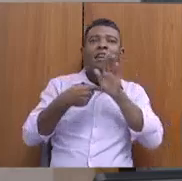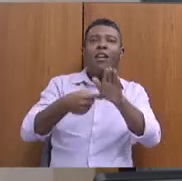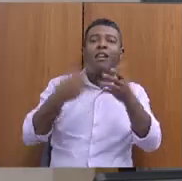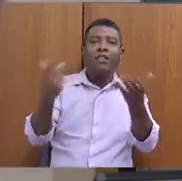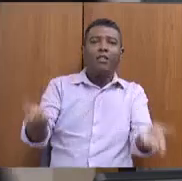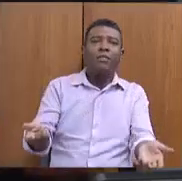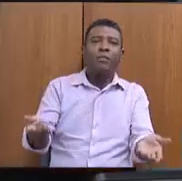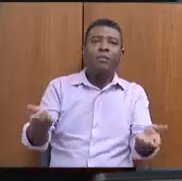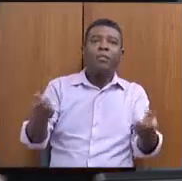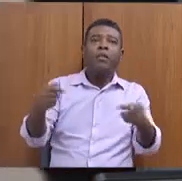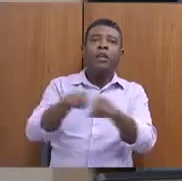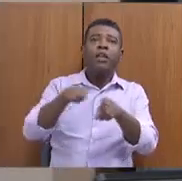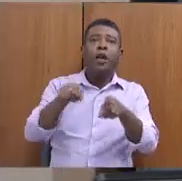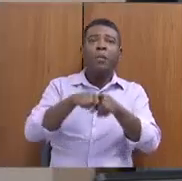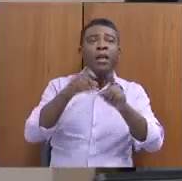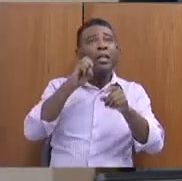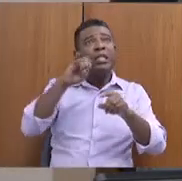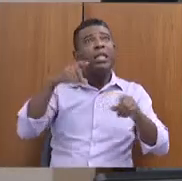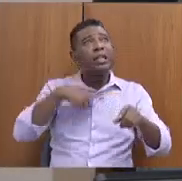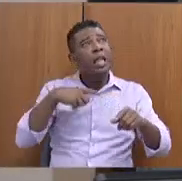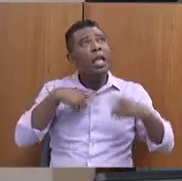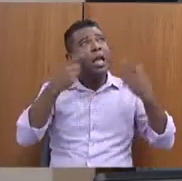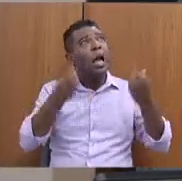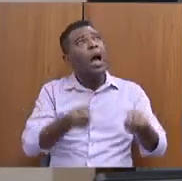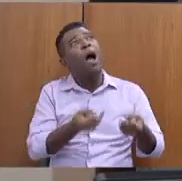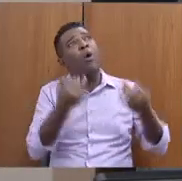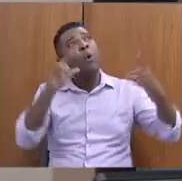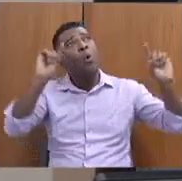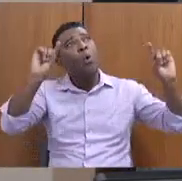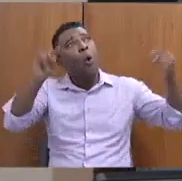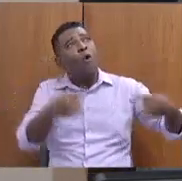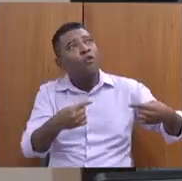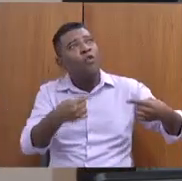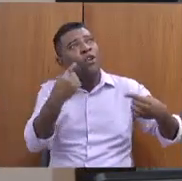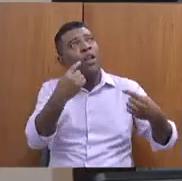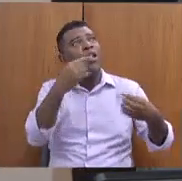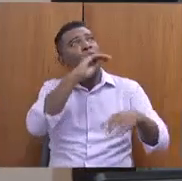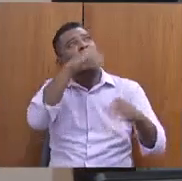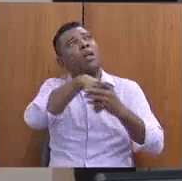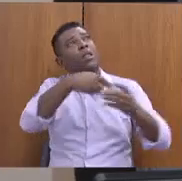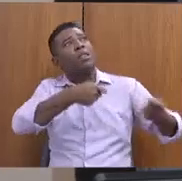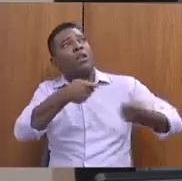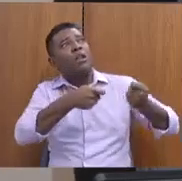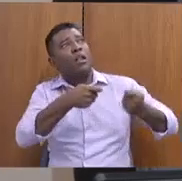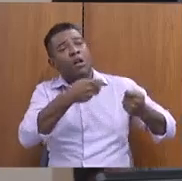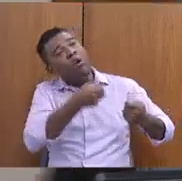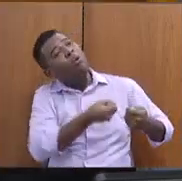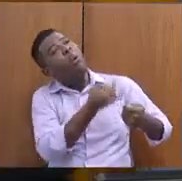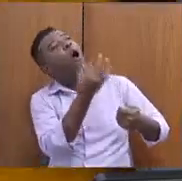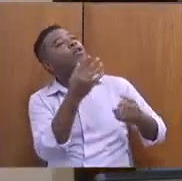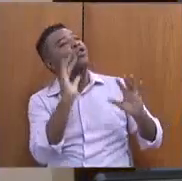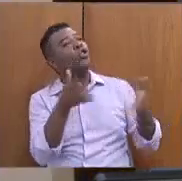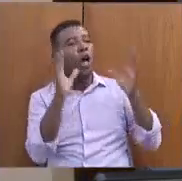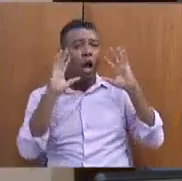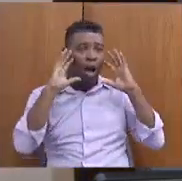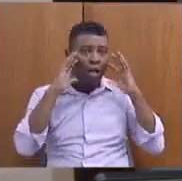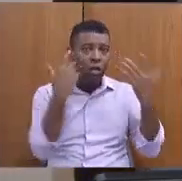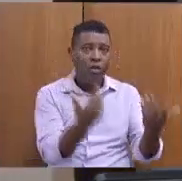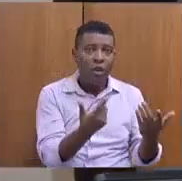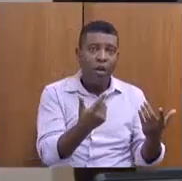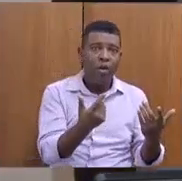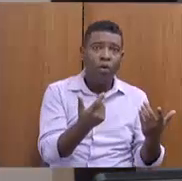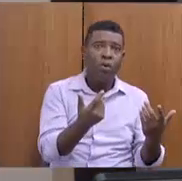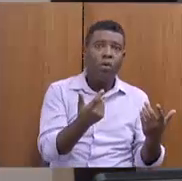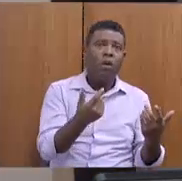conflitos que se encontram em negociação, quantos foram efetivamente solucionados, acho que os solucionados não apareceu